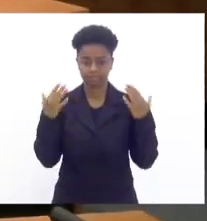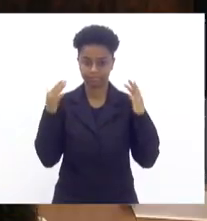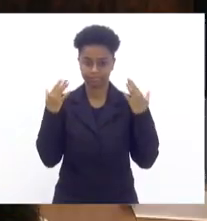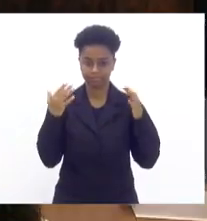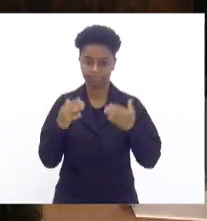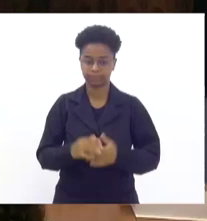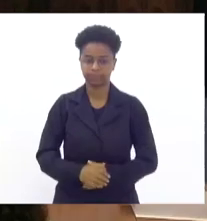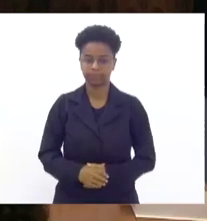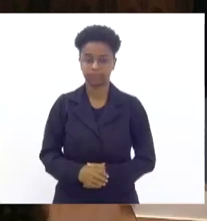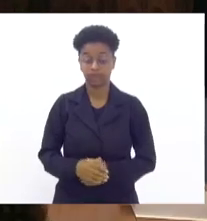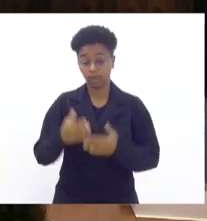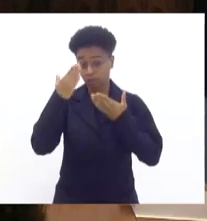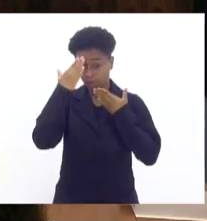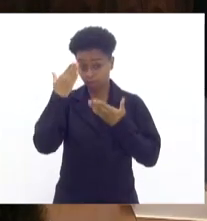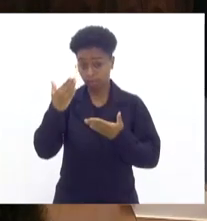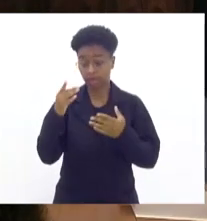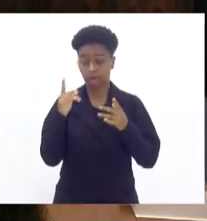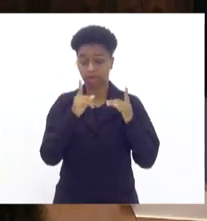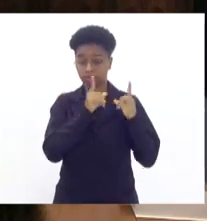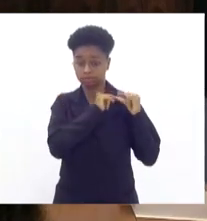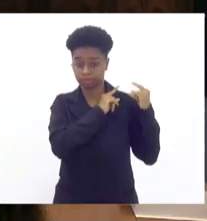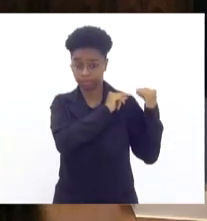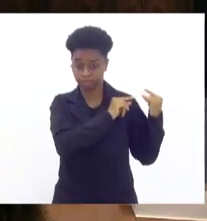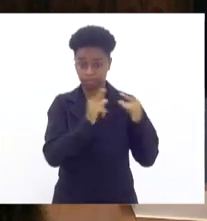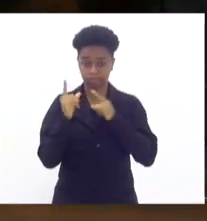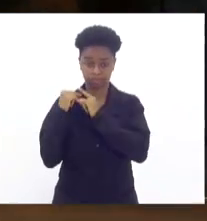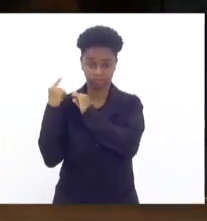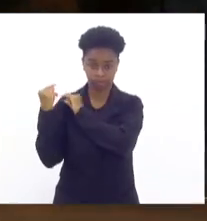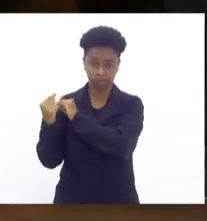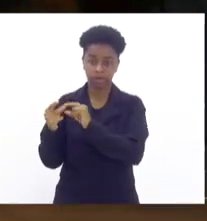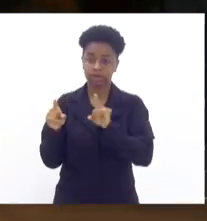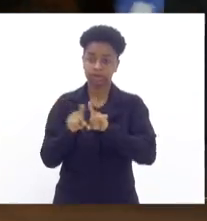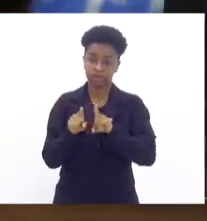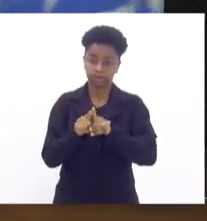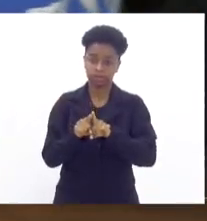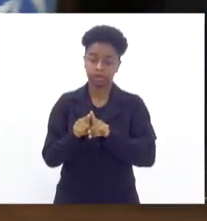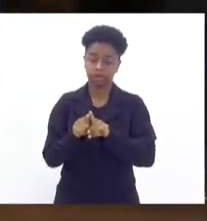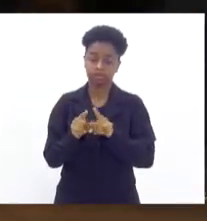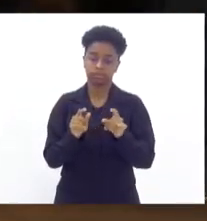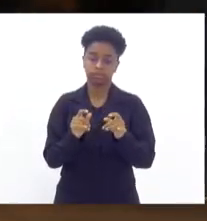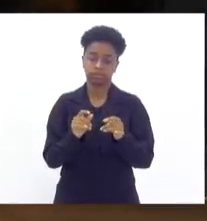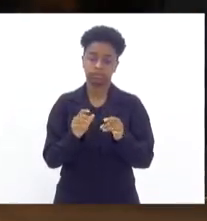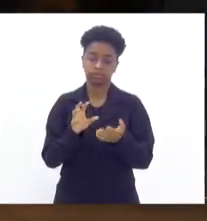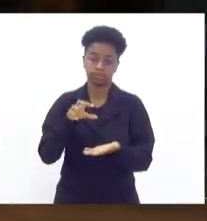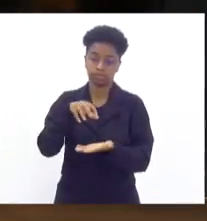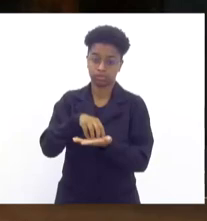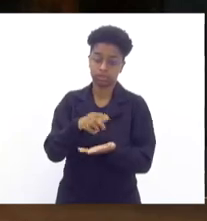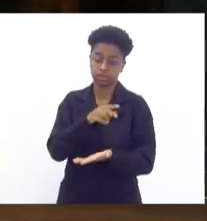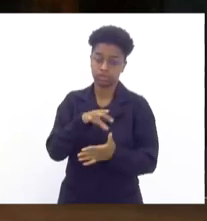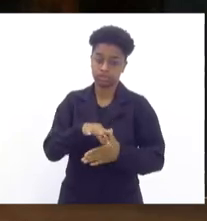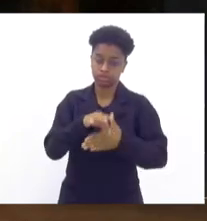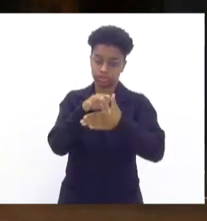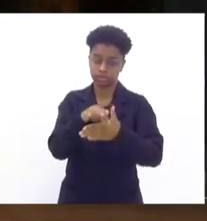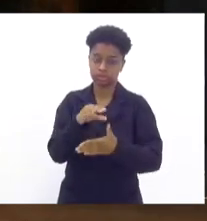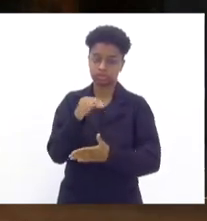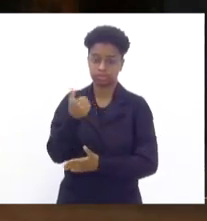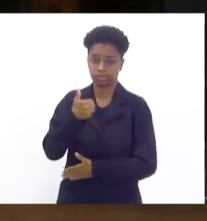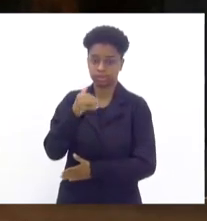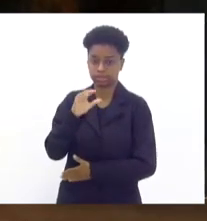Muito obrigado, coronel, comandante do primeiro CPA. Conte conosco.